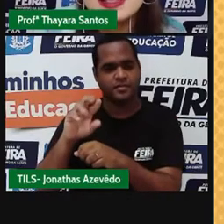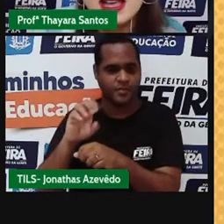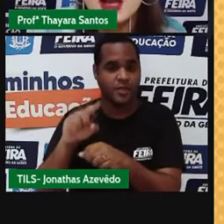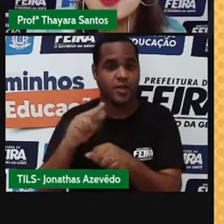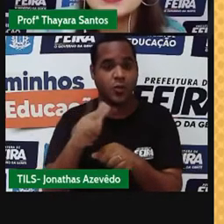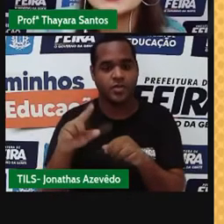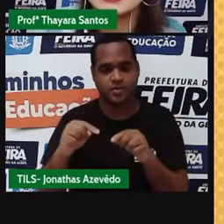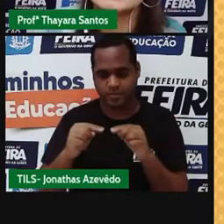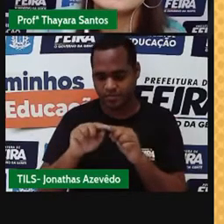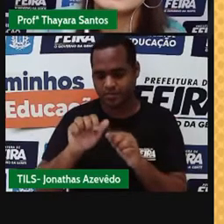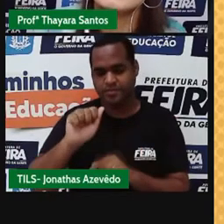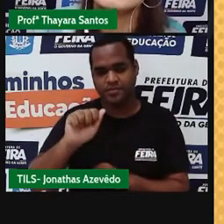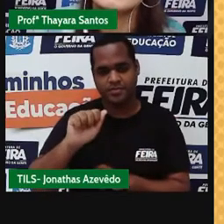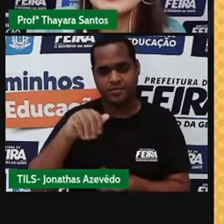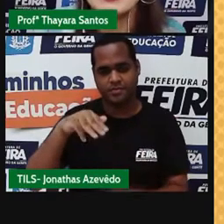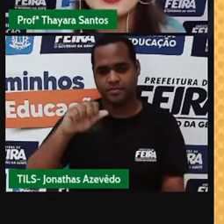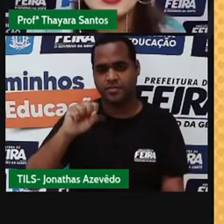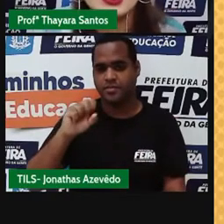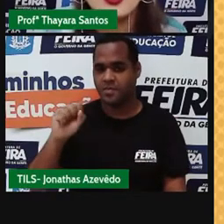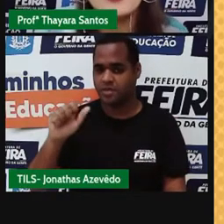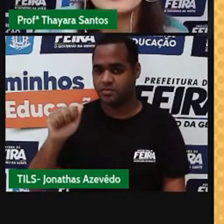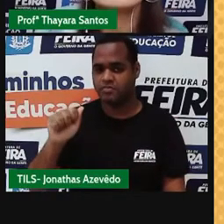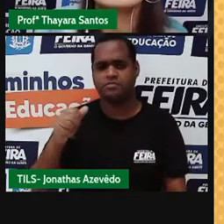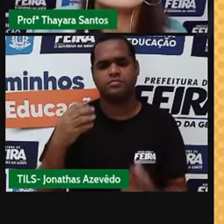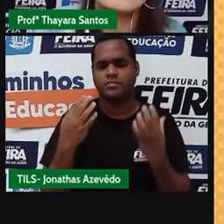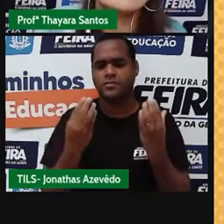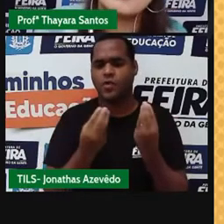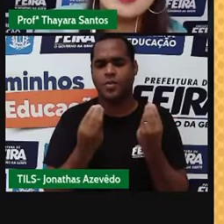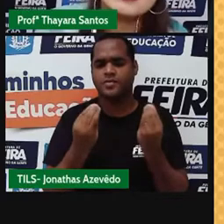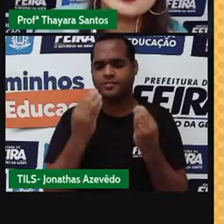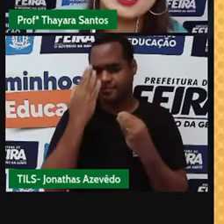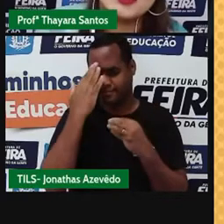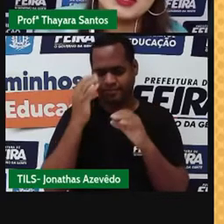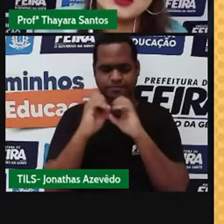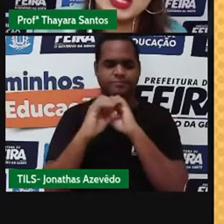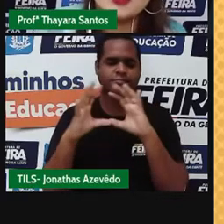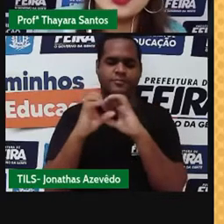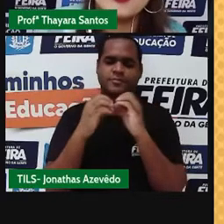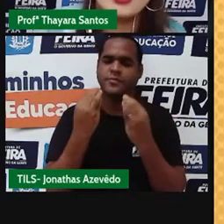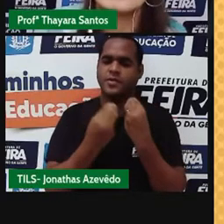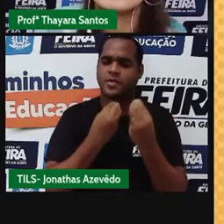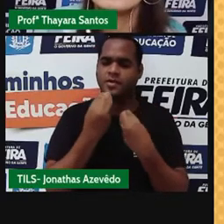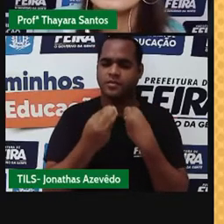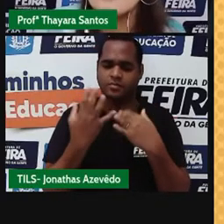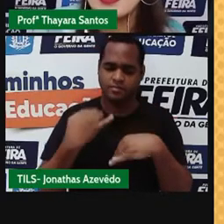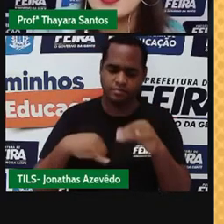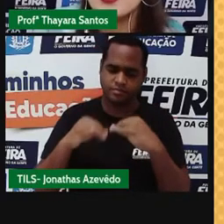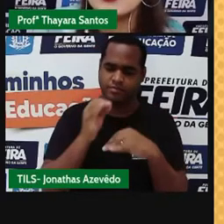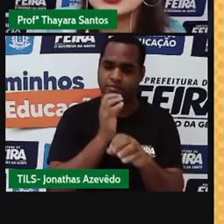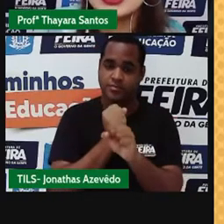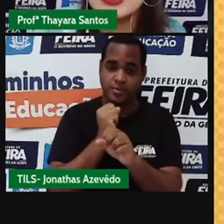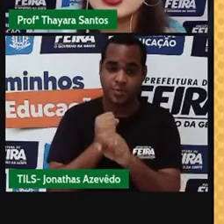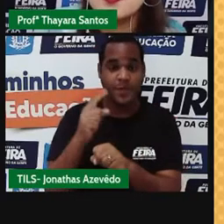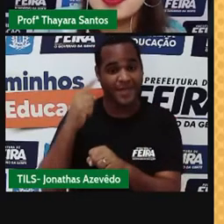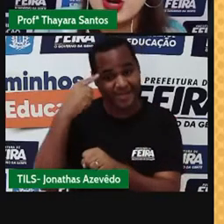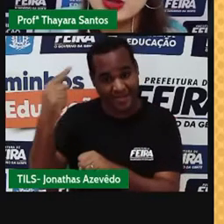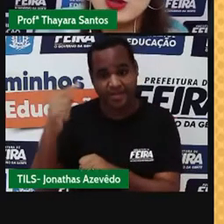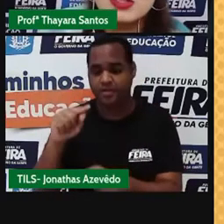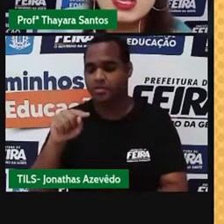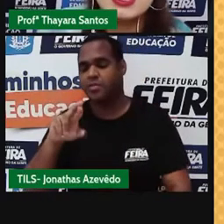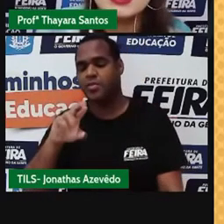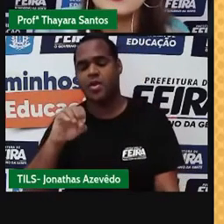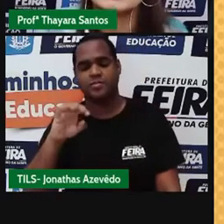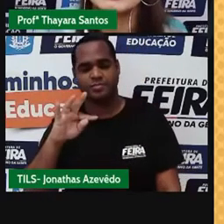massa é representada pela letra A. E como é que eu descubro a massa de um elemento químico? É só somar a quantidade de